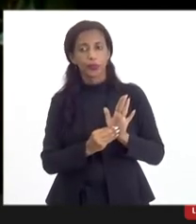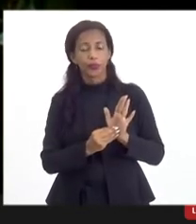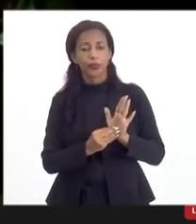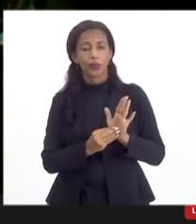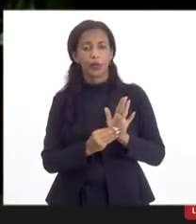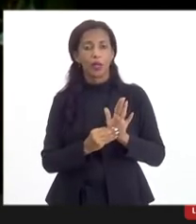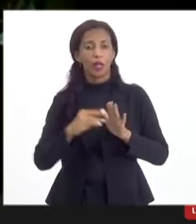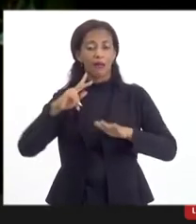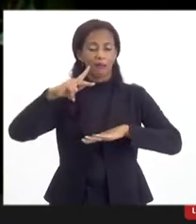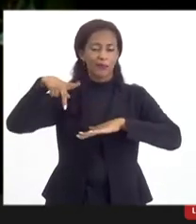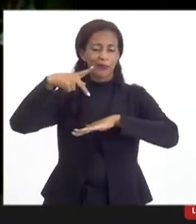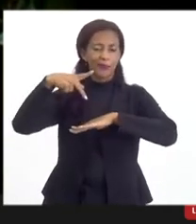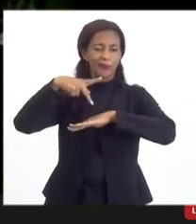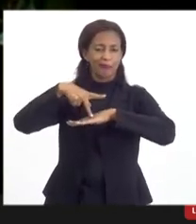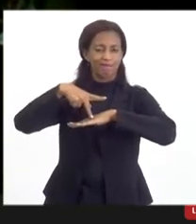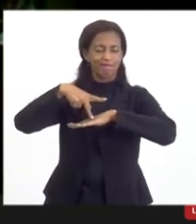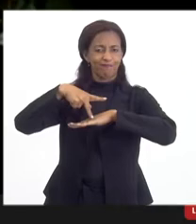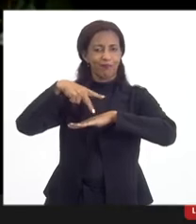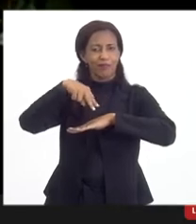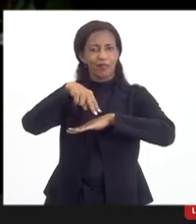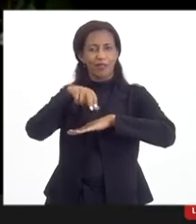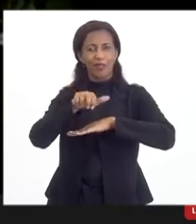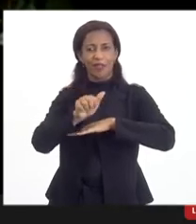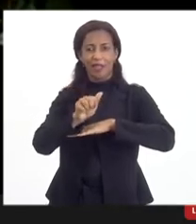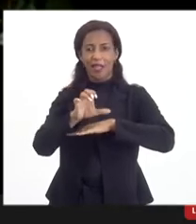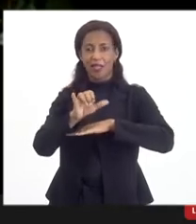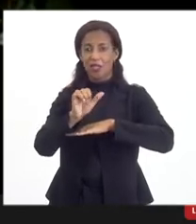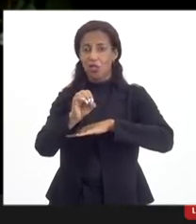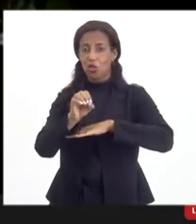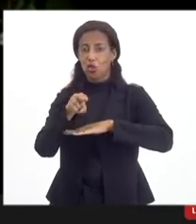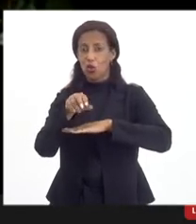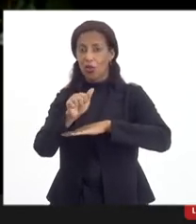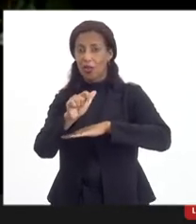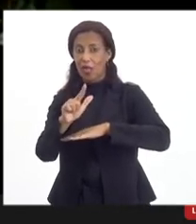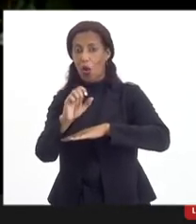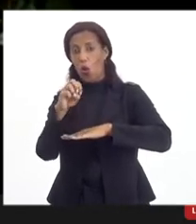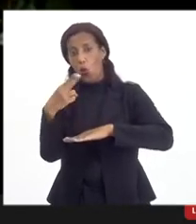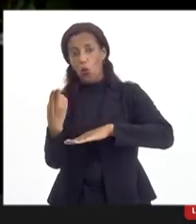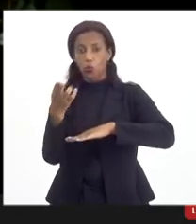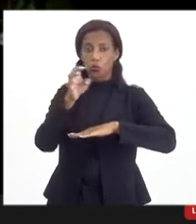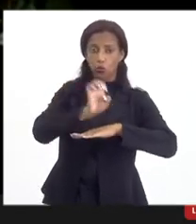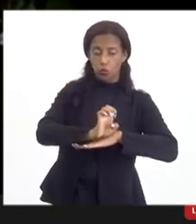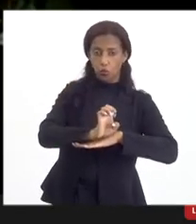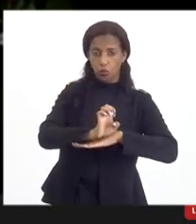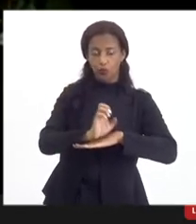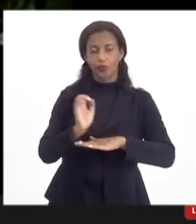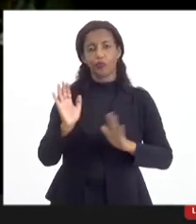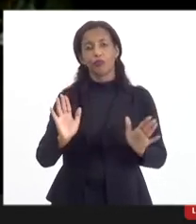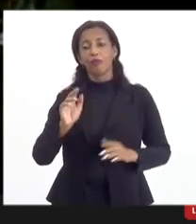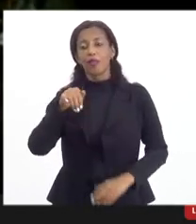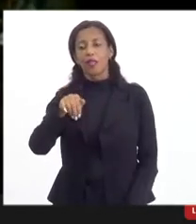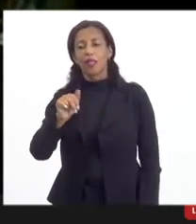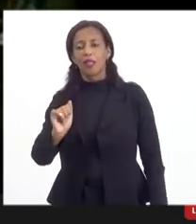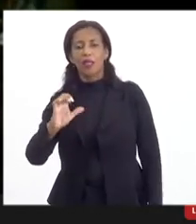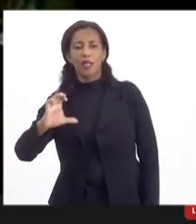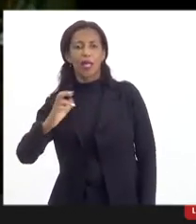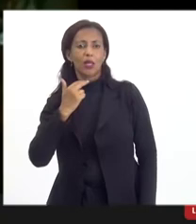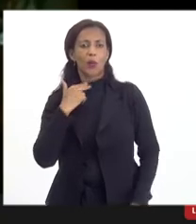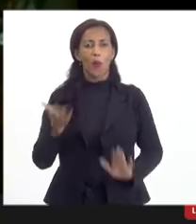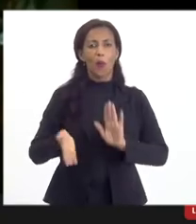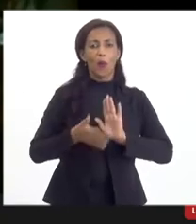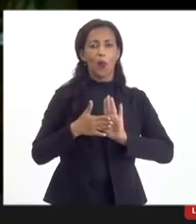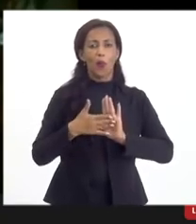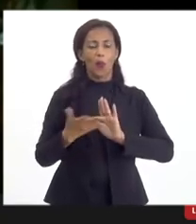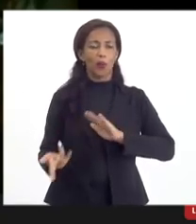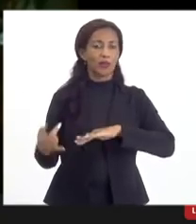nacional ou até estadual, a MIMAC não pode propor formalmente um conteúdo estadual porque é uma